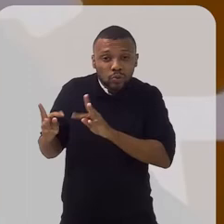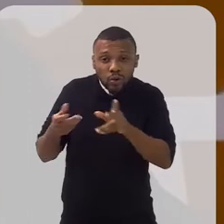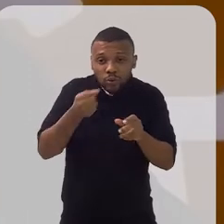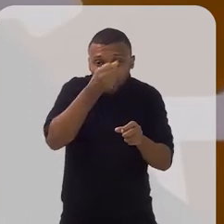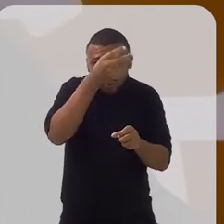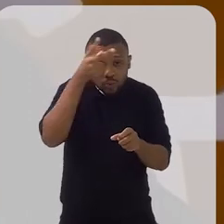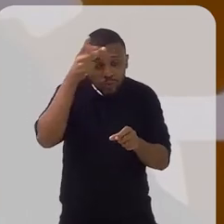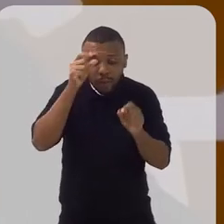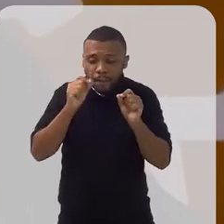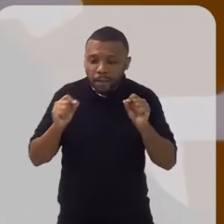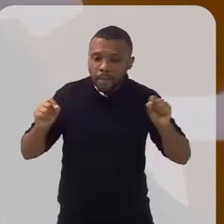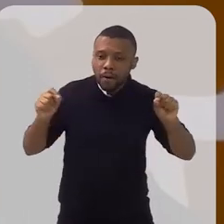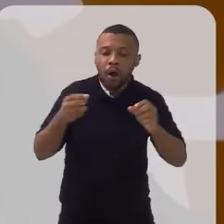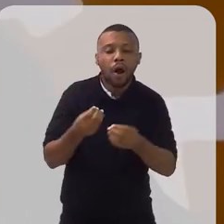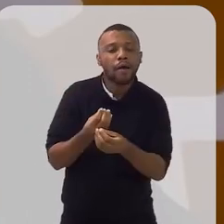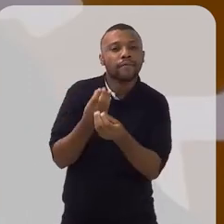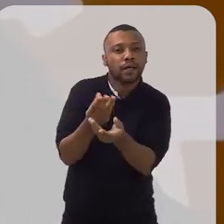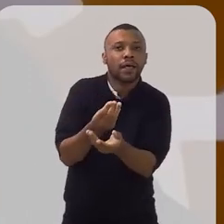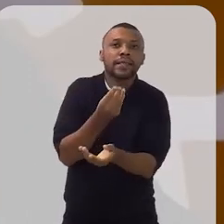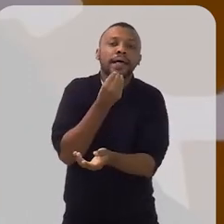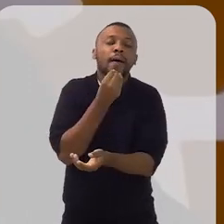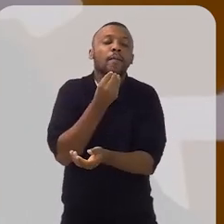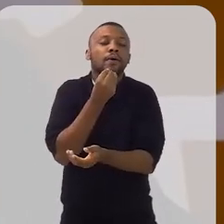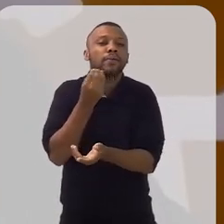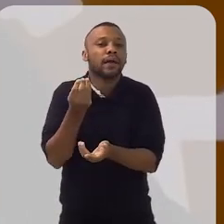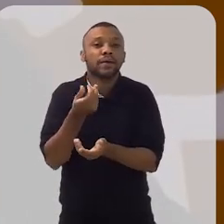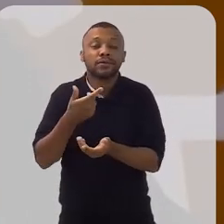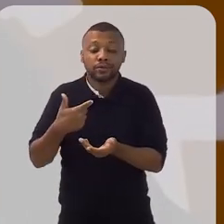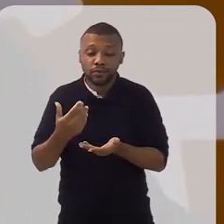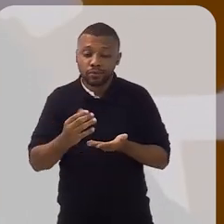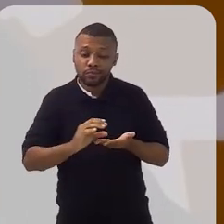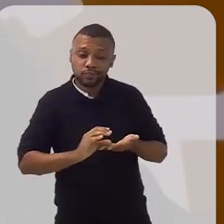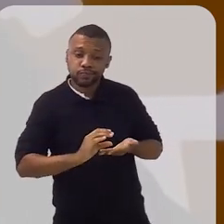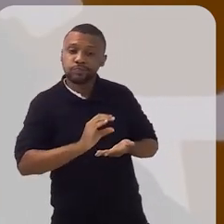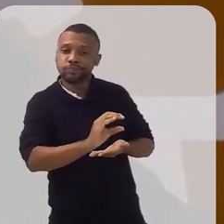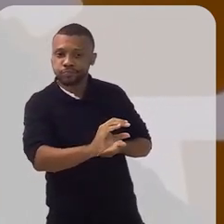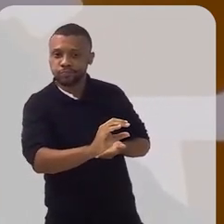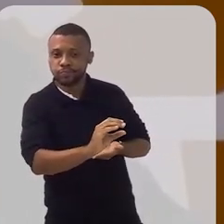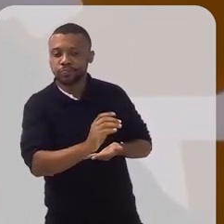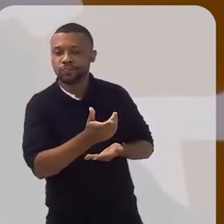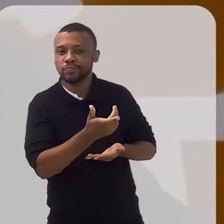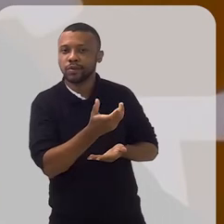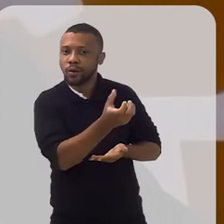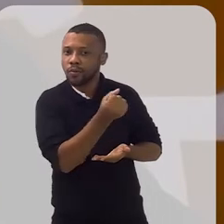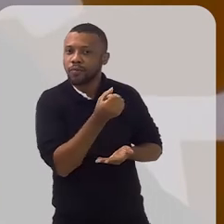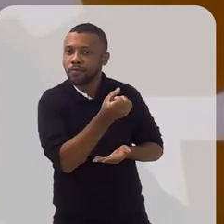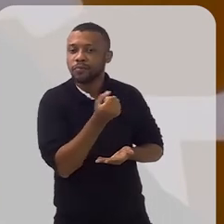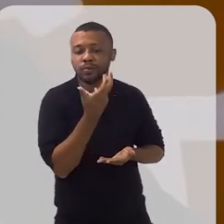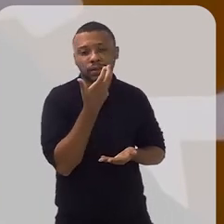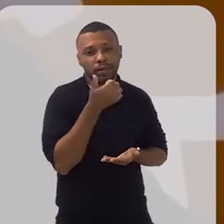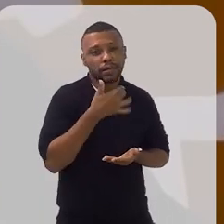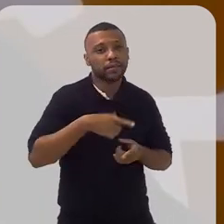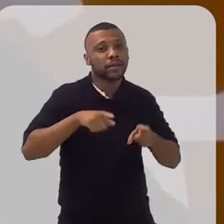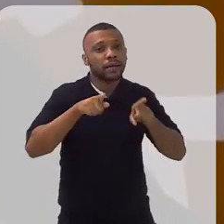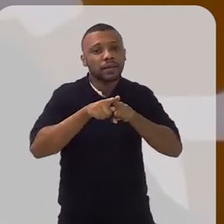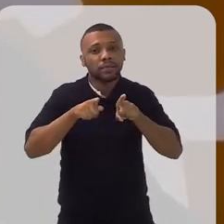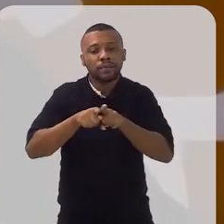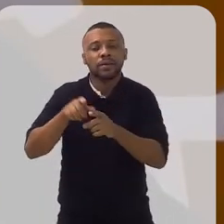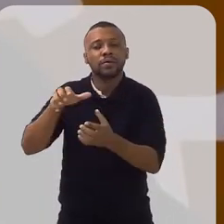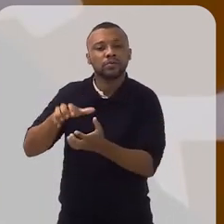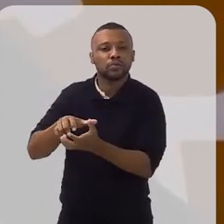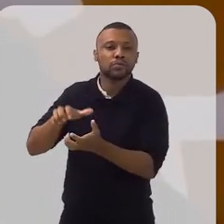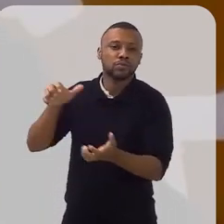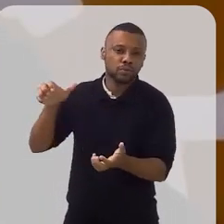municípios ofertando a possibilidade de destinação para os fundos da criança e o Fundo do Idoso, que é um projeto mais